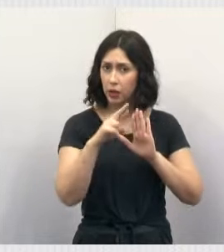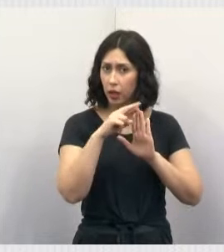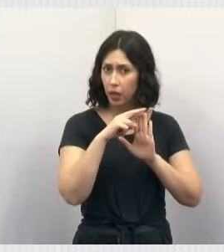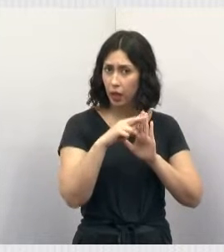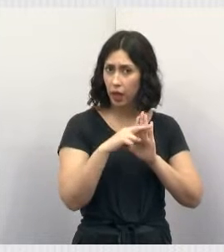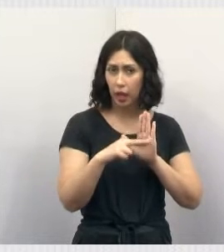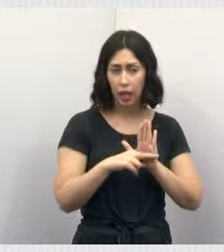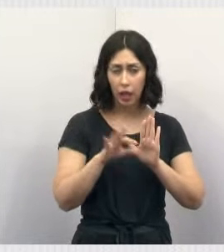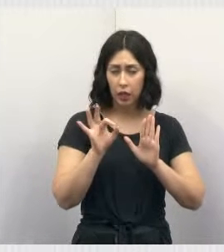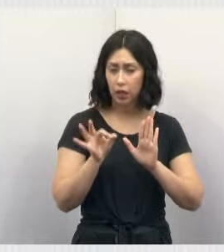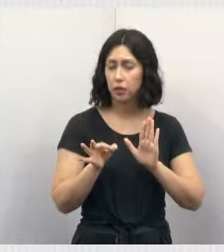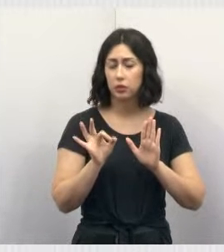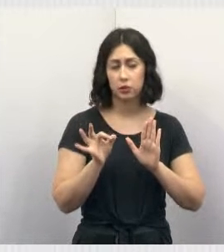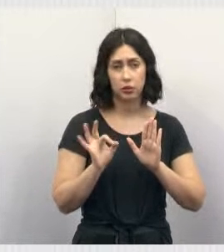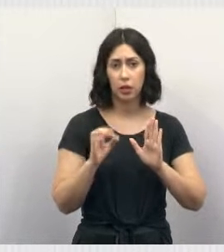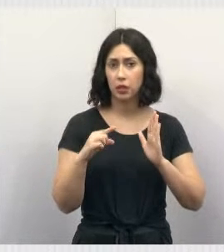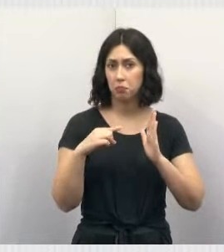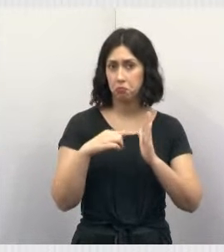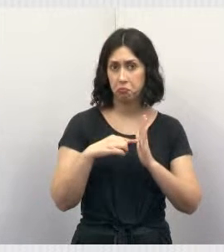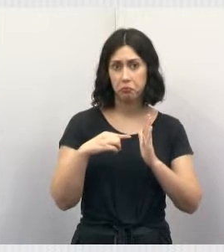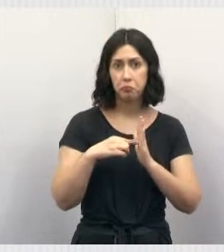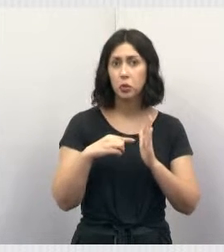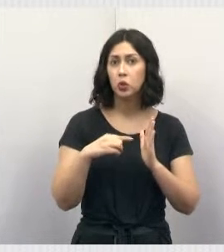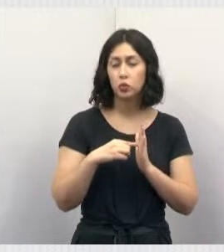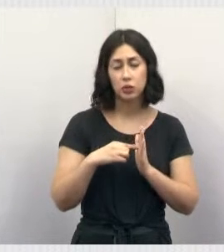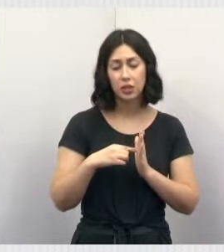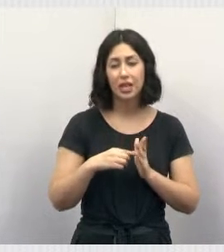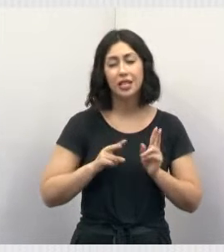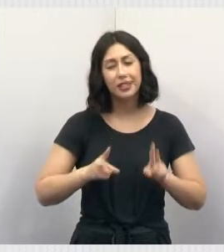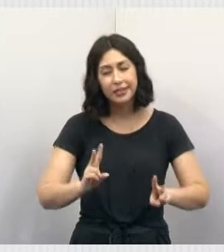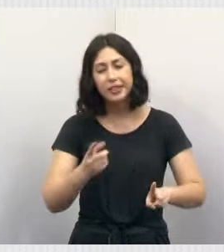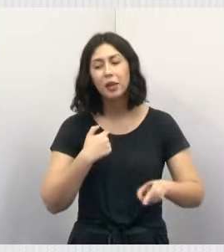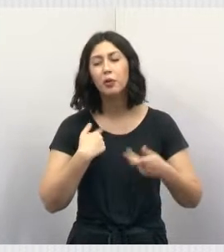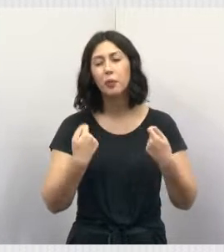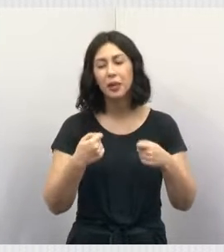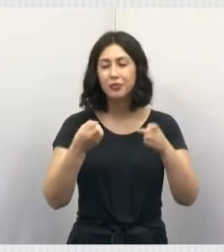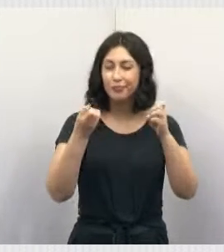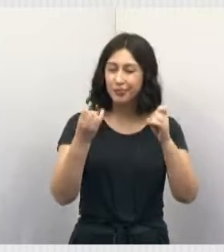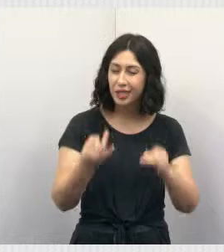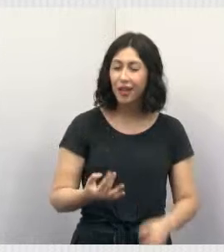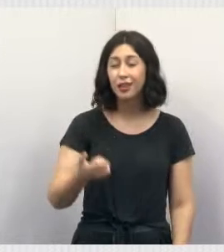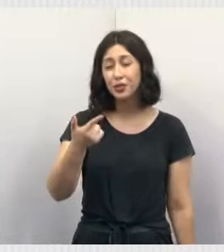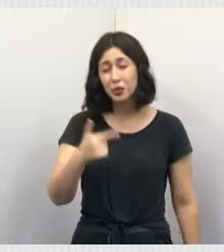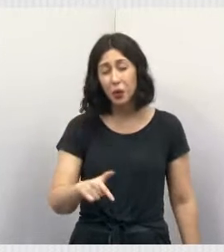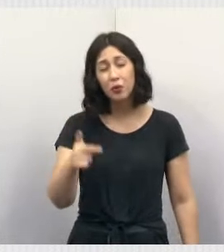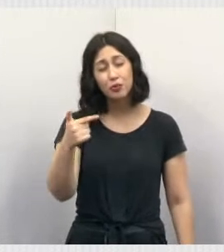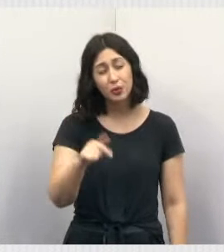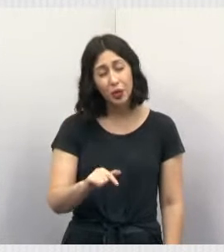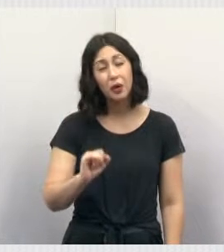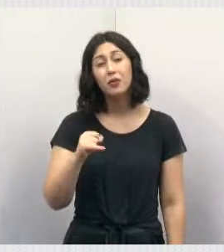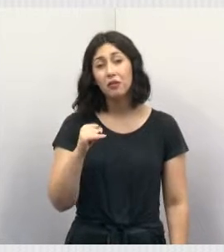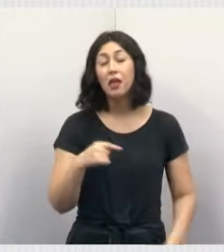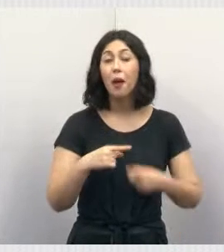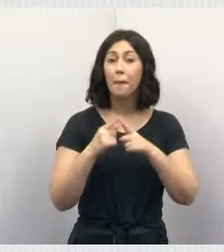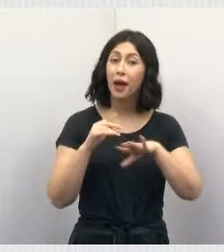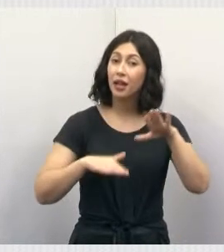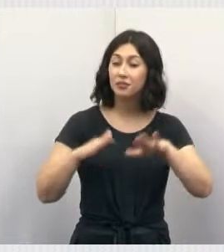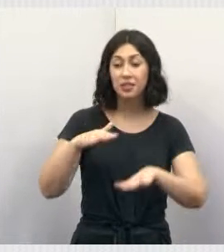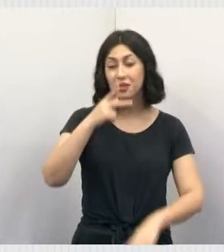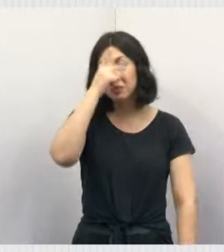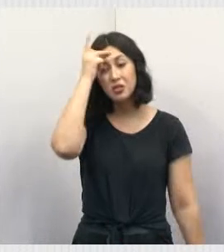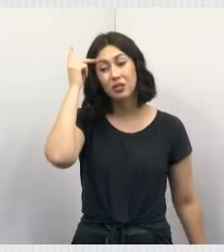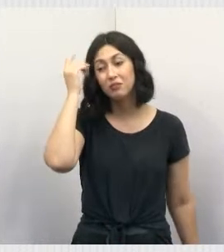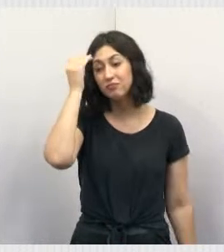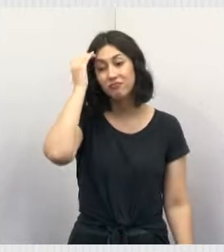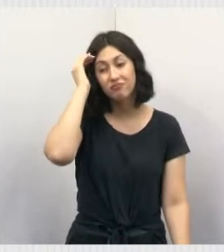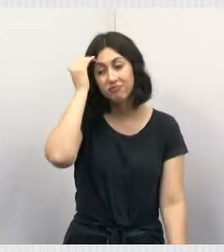seguido com relação à denúncia de maus-tratos. Toda vez eu tenho que falar isso aqui, é repetitivo? É. Mas é que tem hora que as pessoas não estão